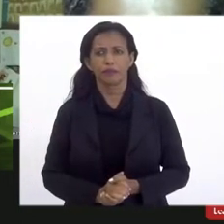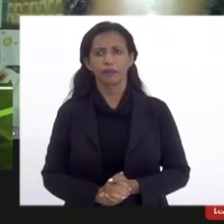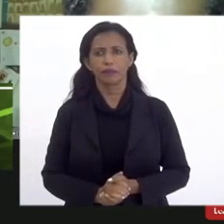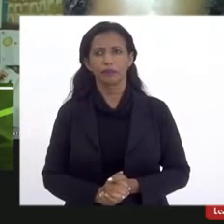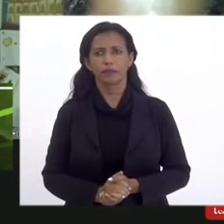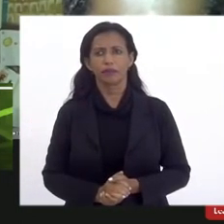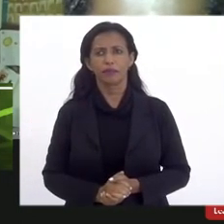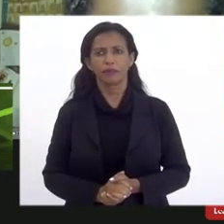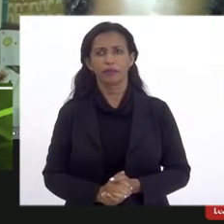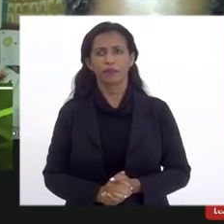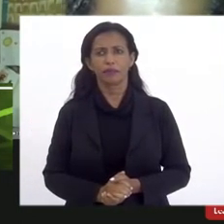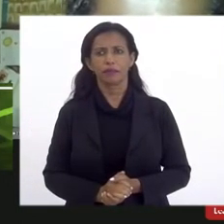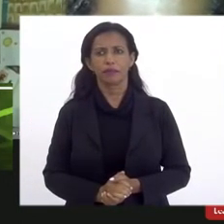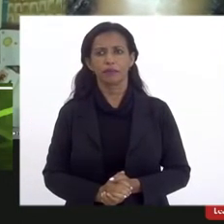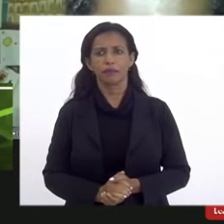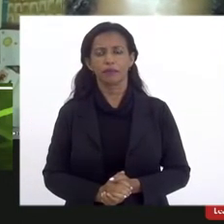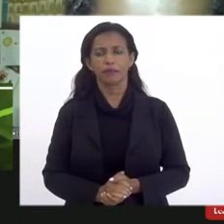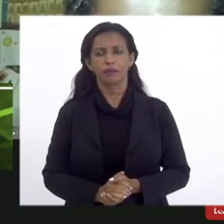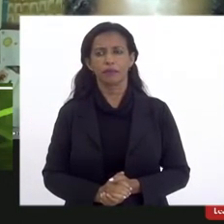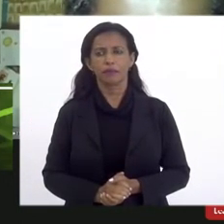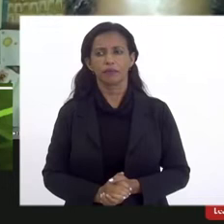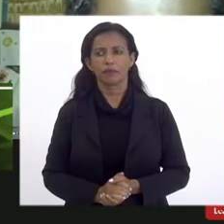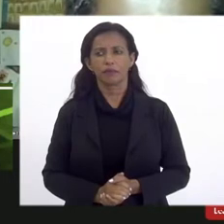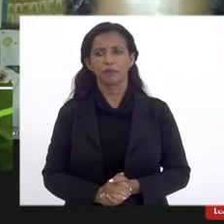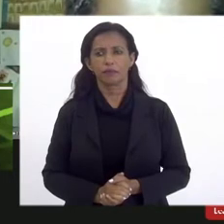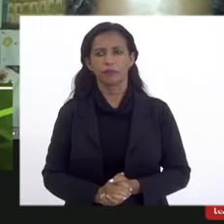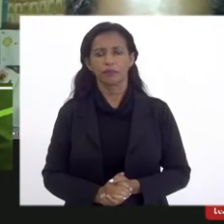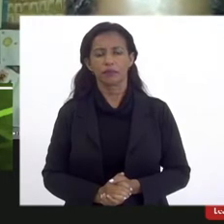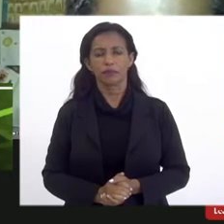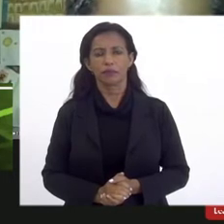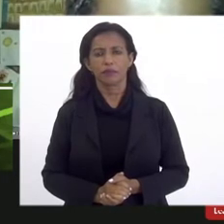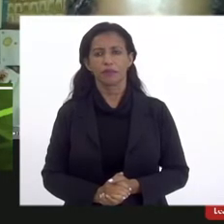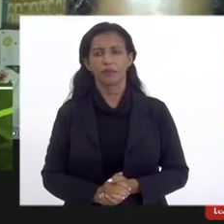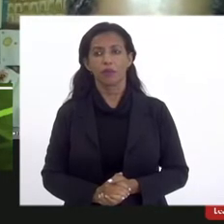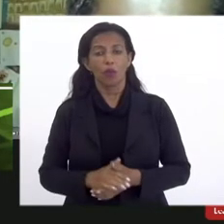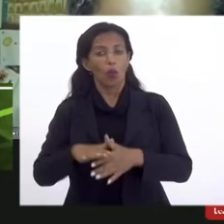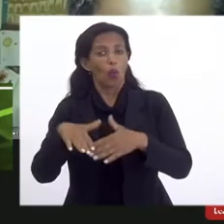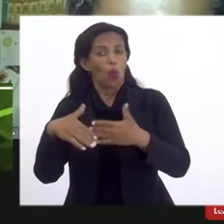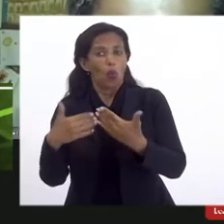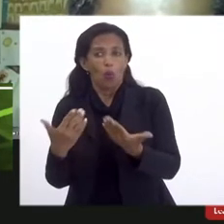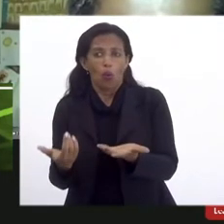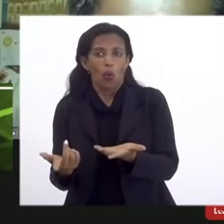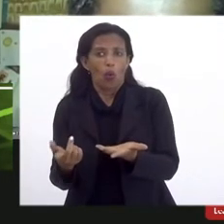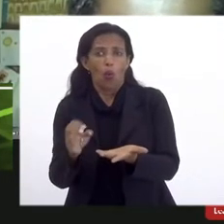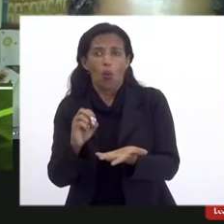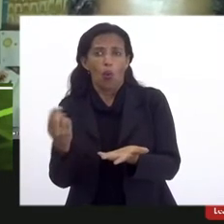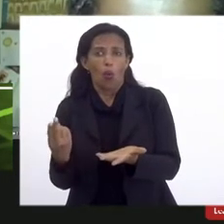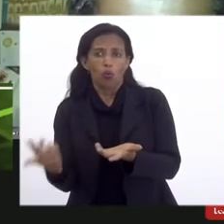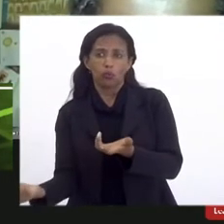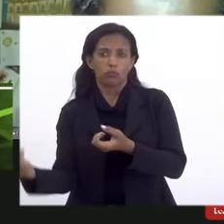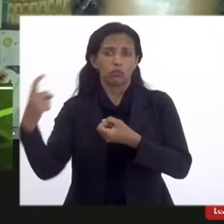Desculpa. Por que não aplicarmos ou devolvermos com a aplicação